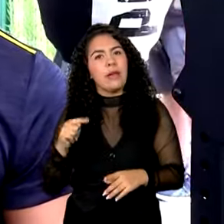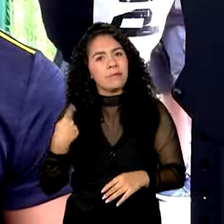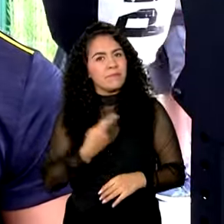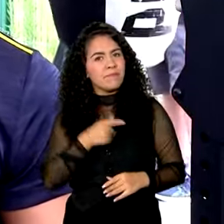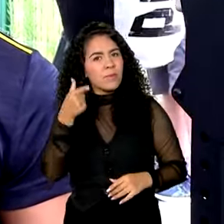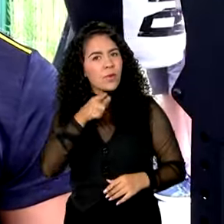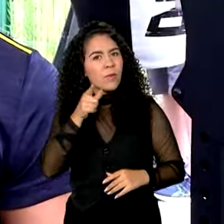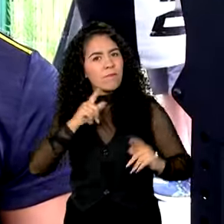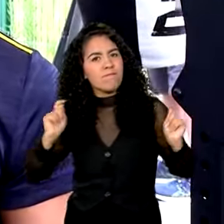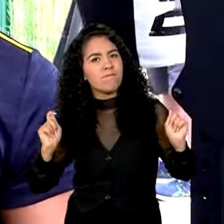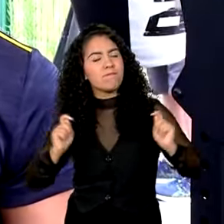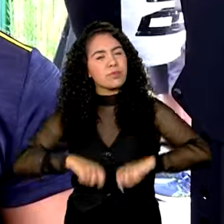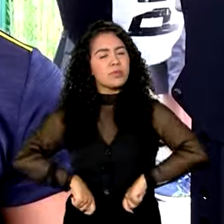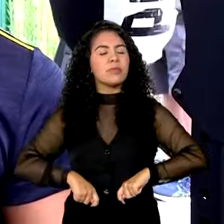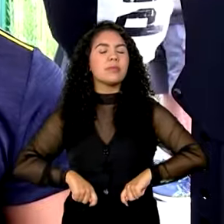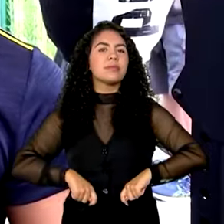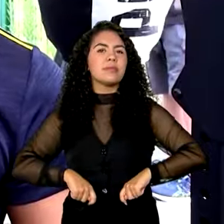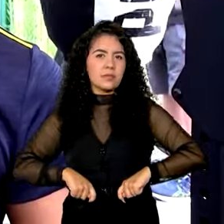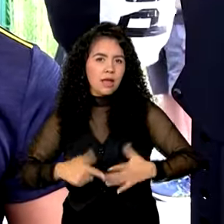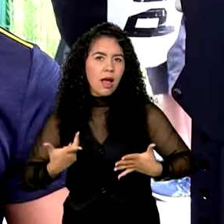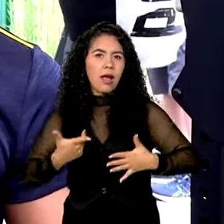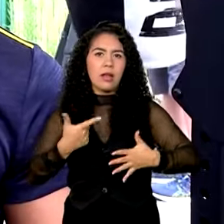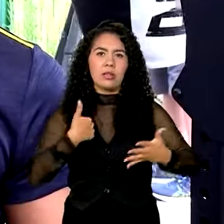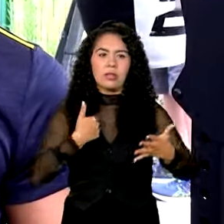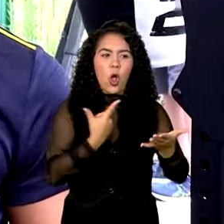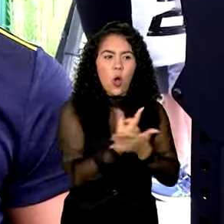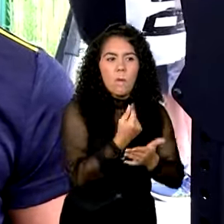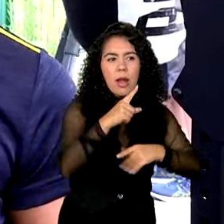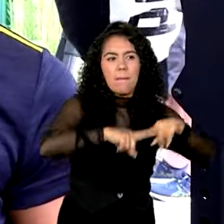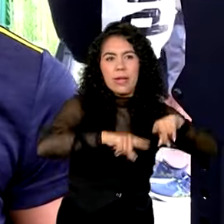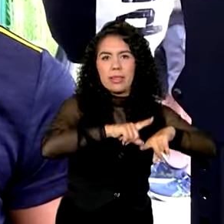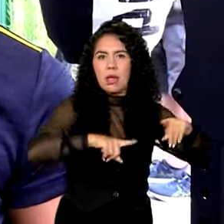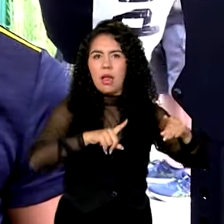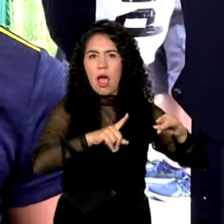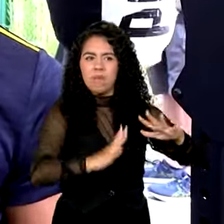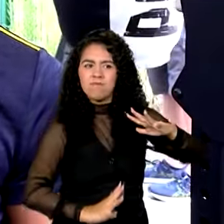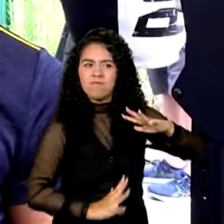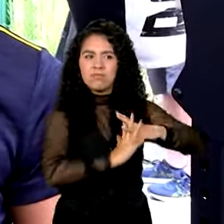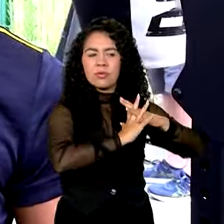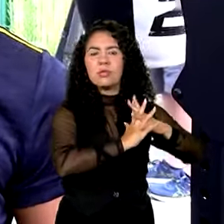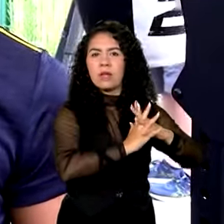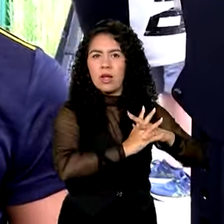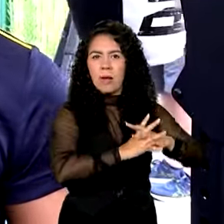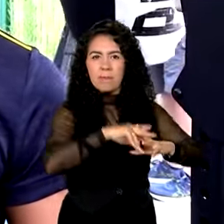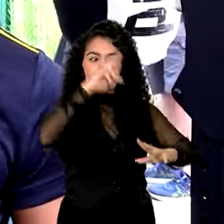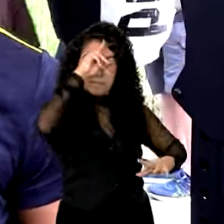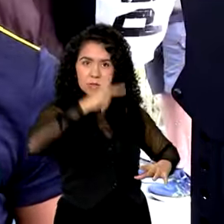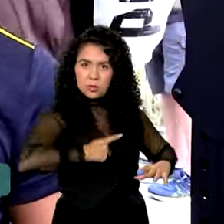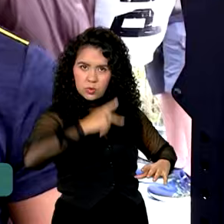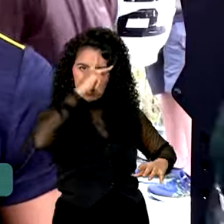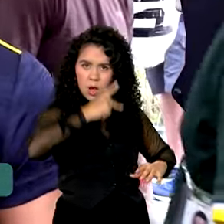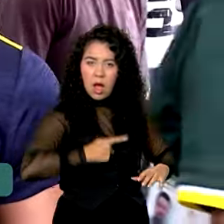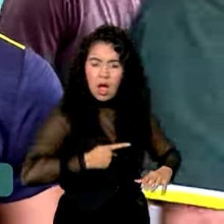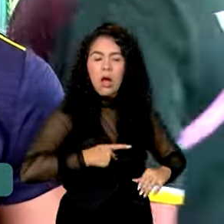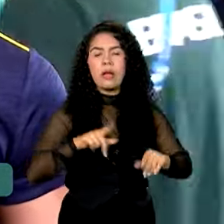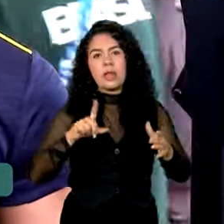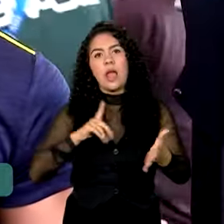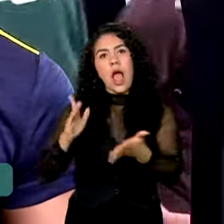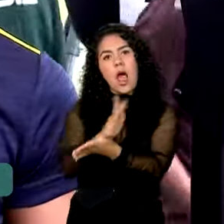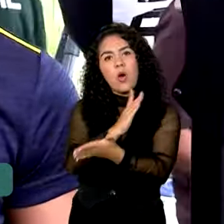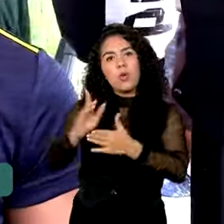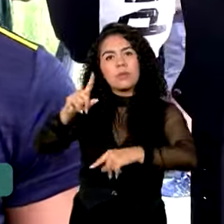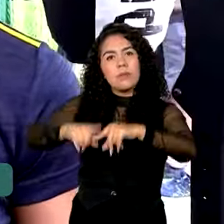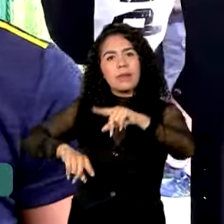possibilidade de termos materiais melhores. Materiais, eu digo, pessoais, né? Tem materiais que ganhamos na